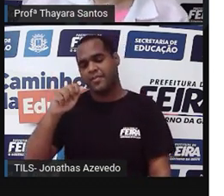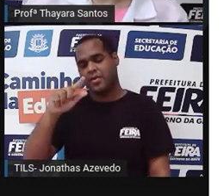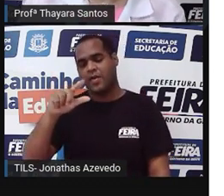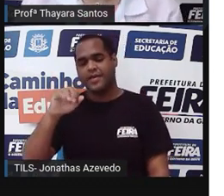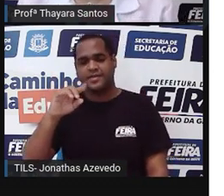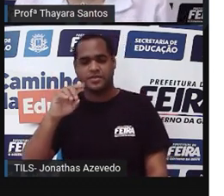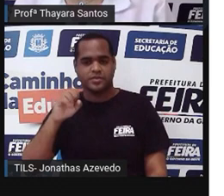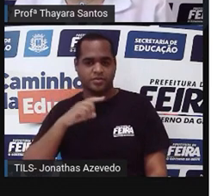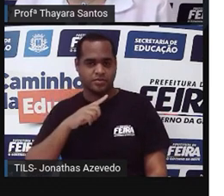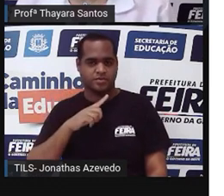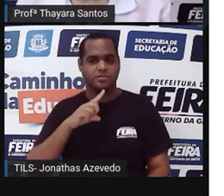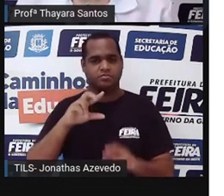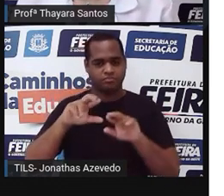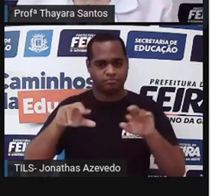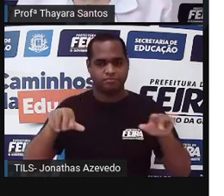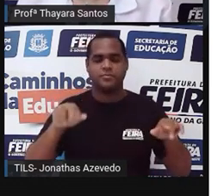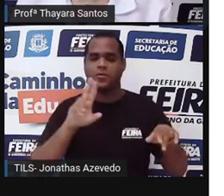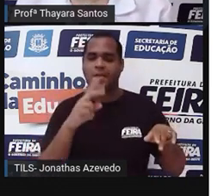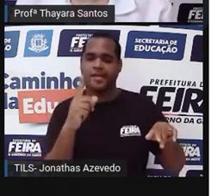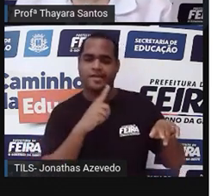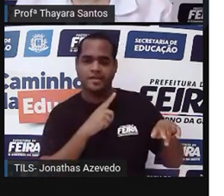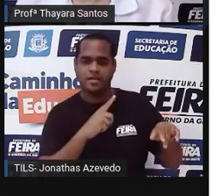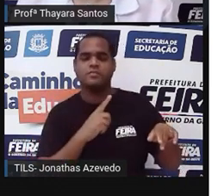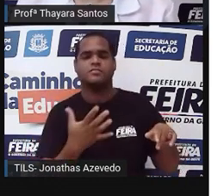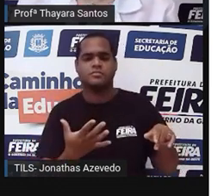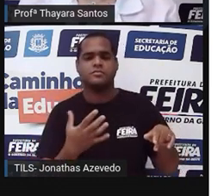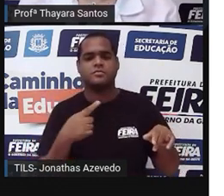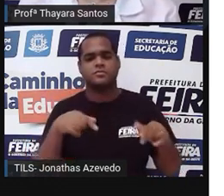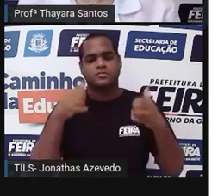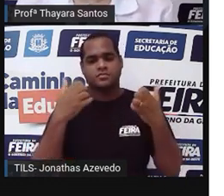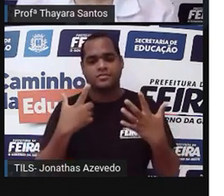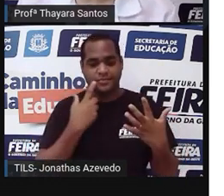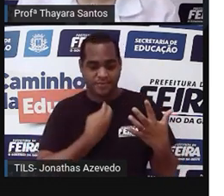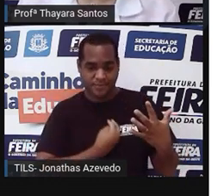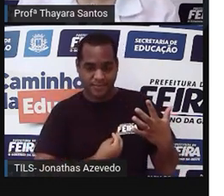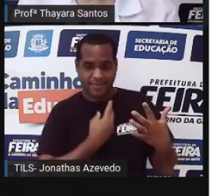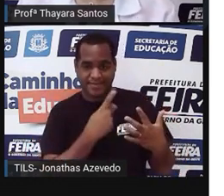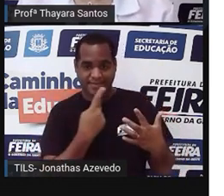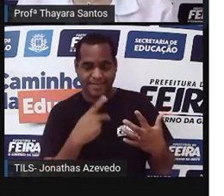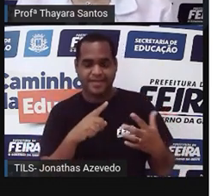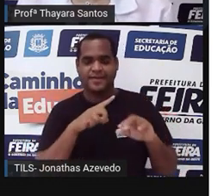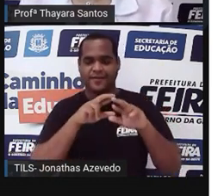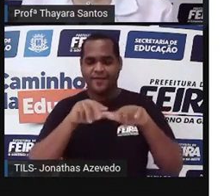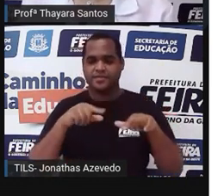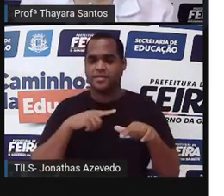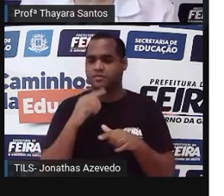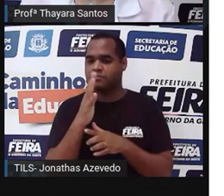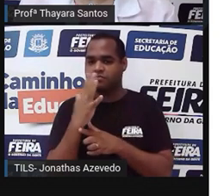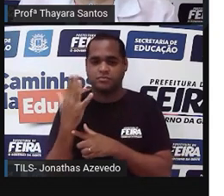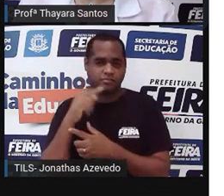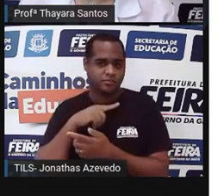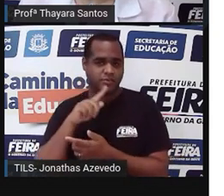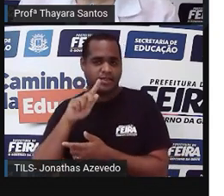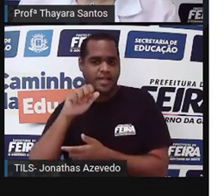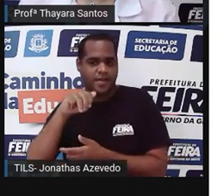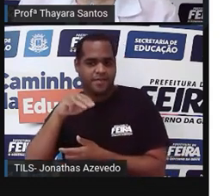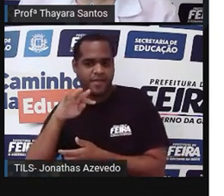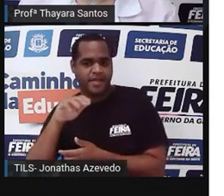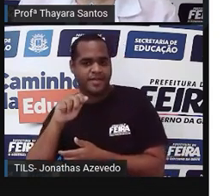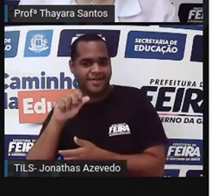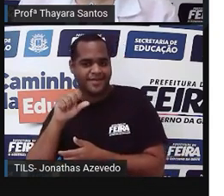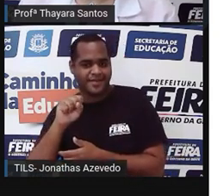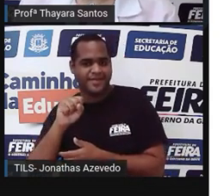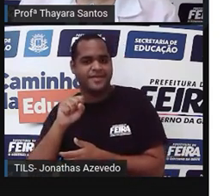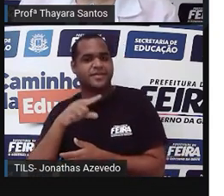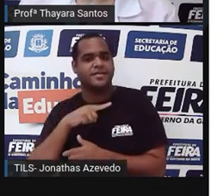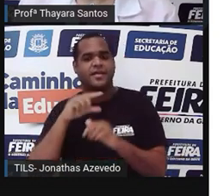gametófito e o esporófito. A gente já viu que a maior parte da vida dessas plantas, elas estão só com o gametófito, só com essa